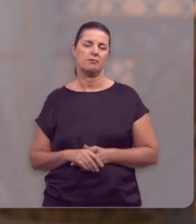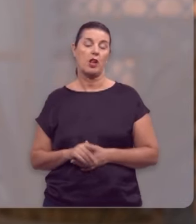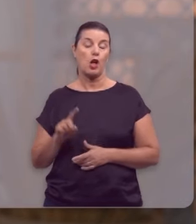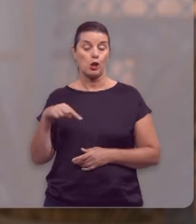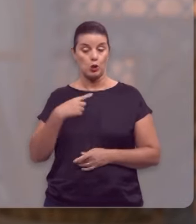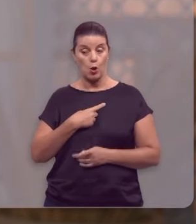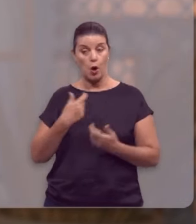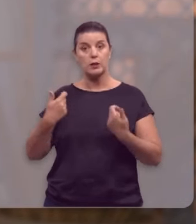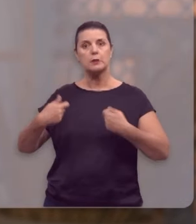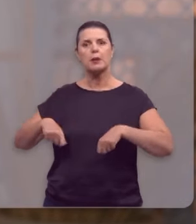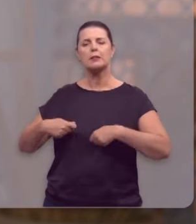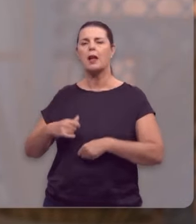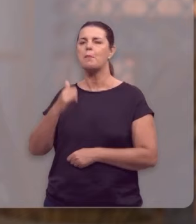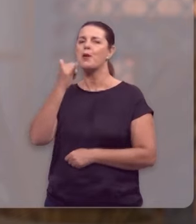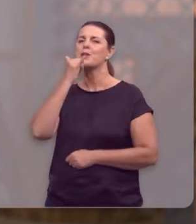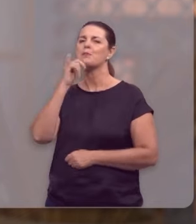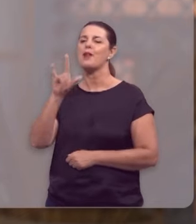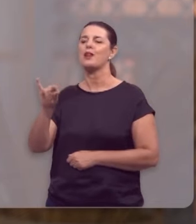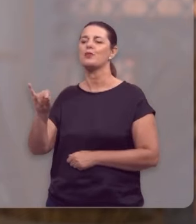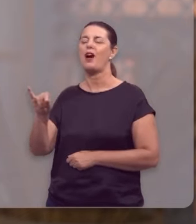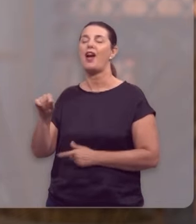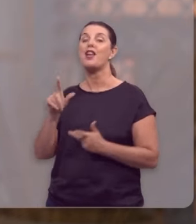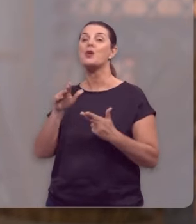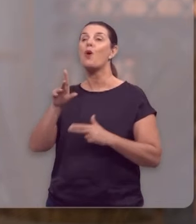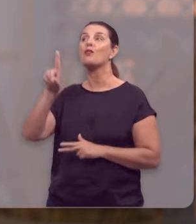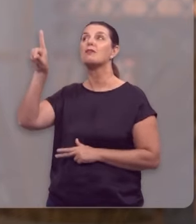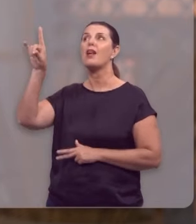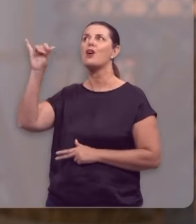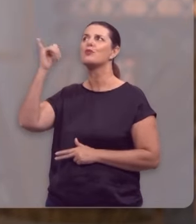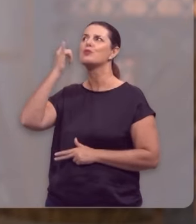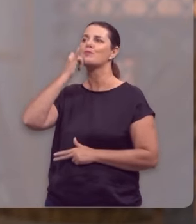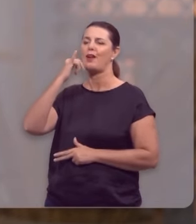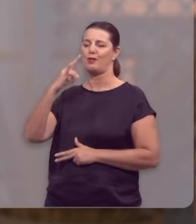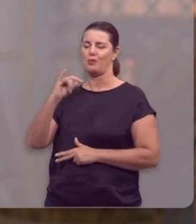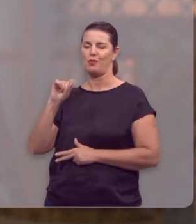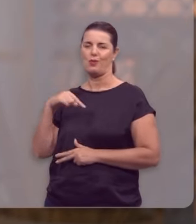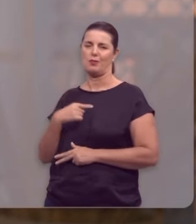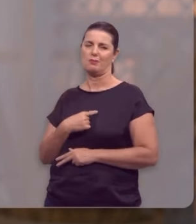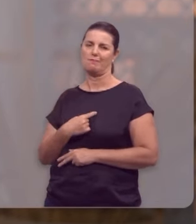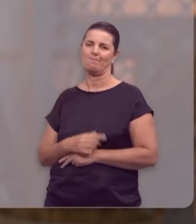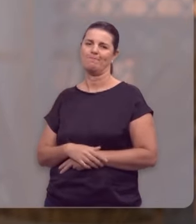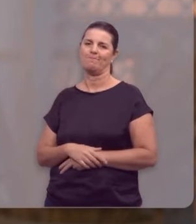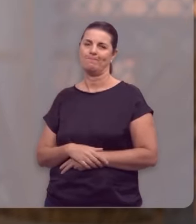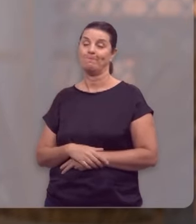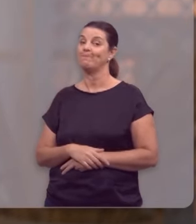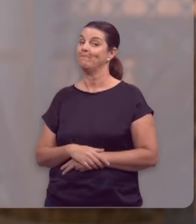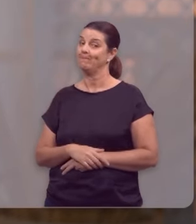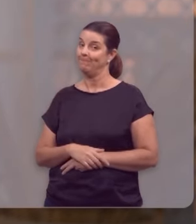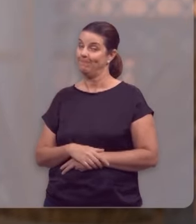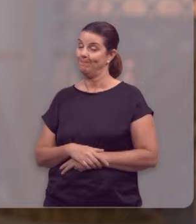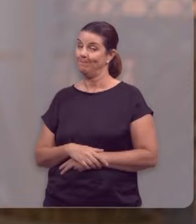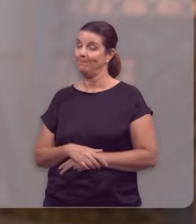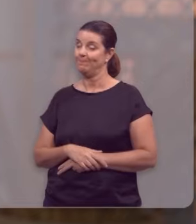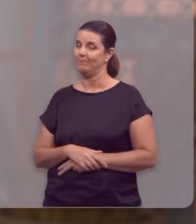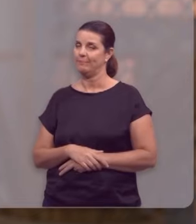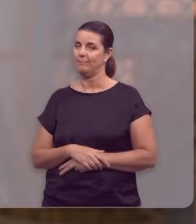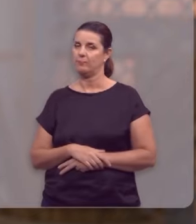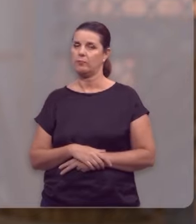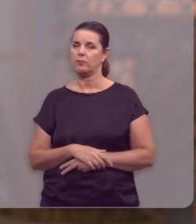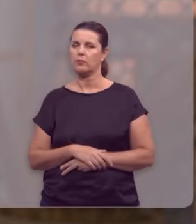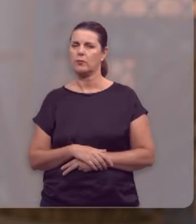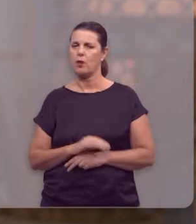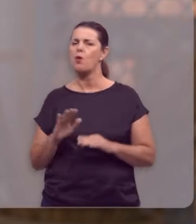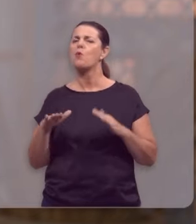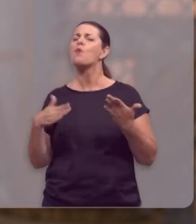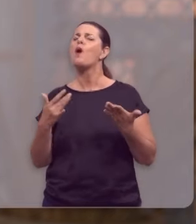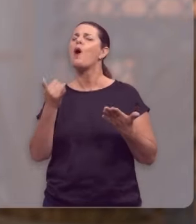devemos perdoar assim como Deus em Cristo nos perdoou. Qual